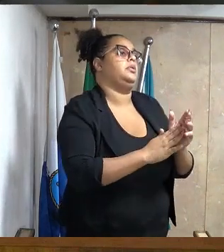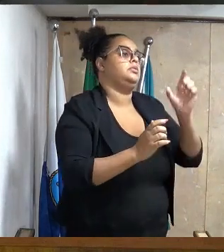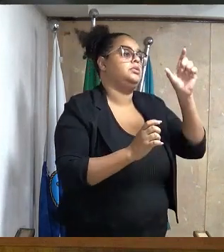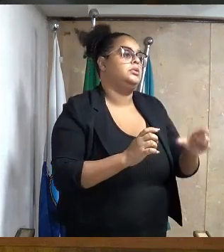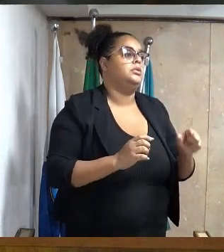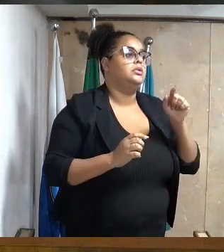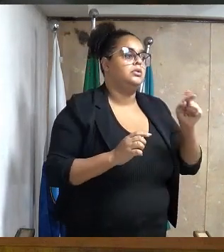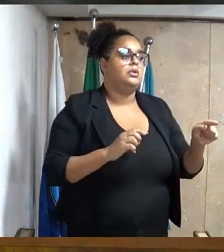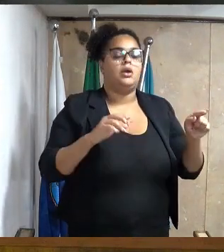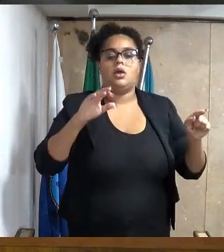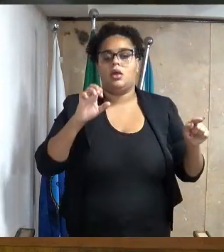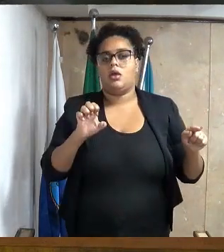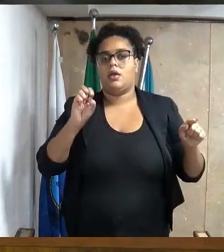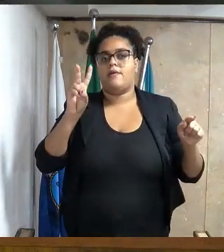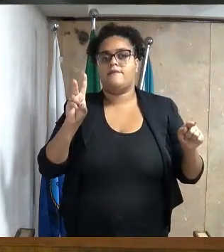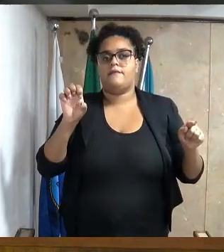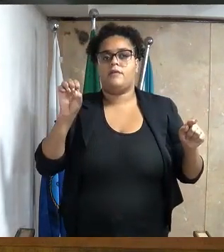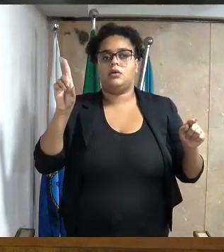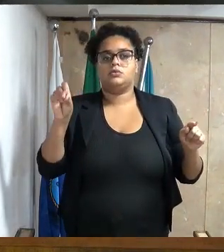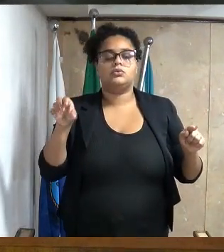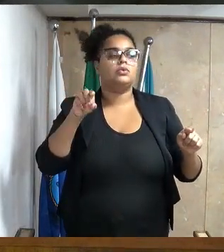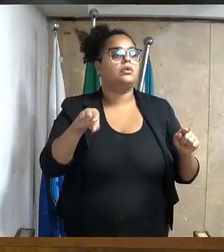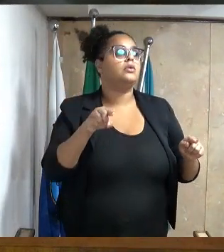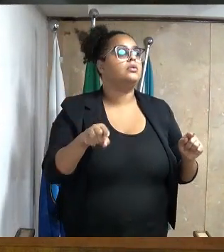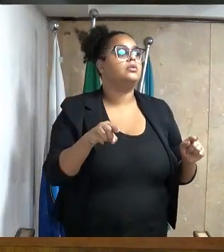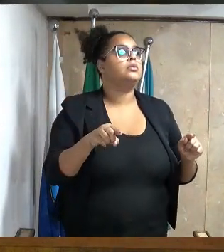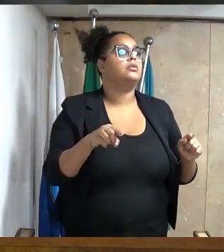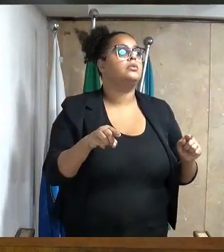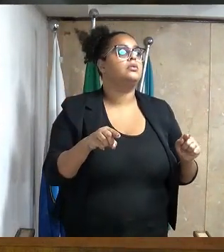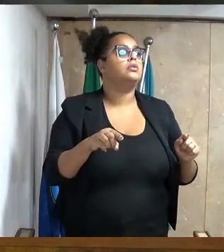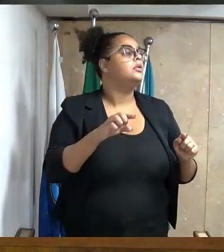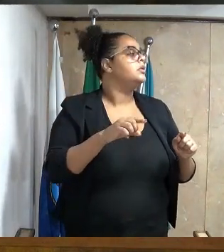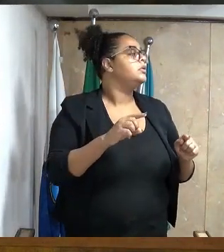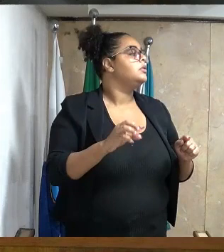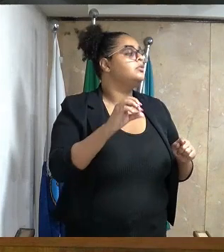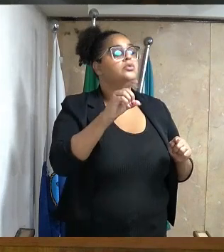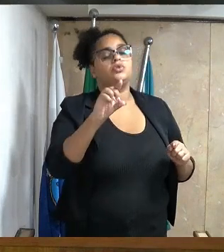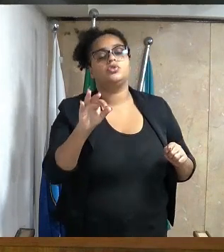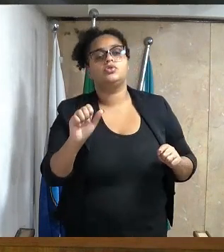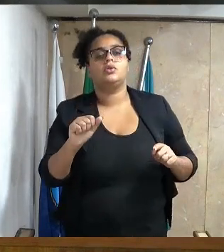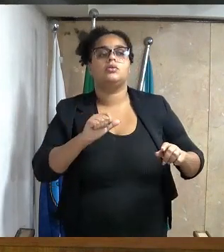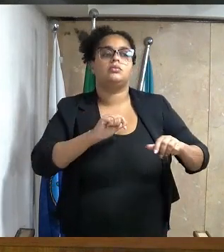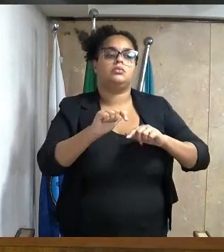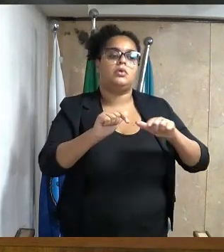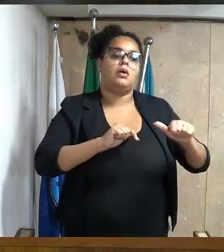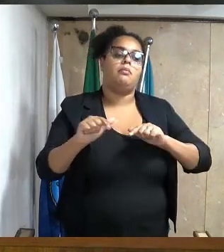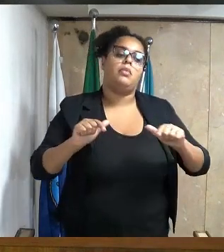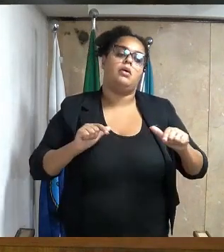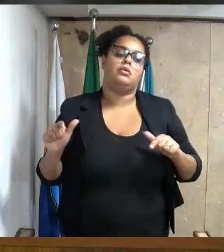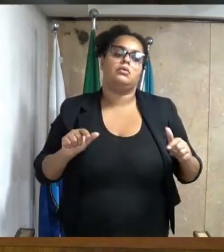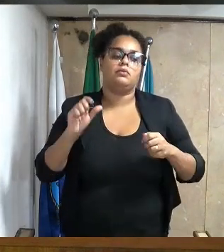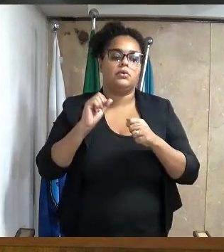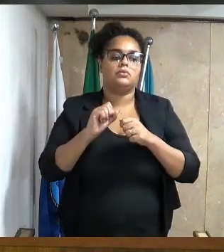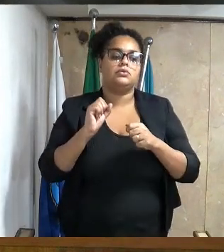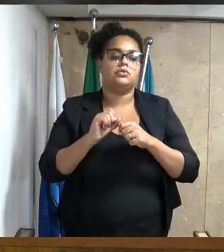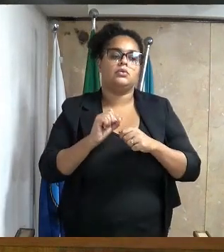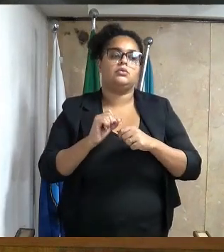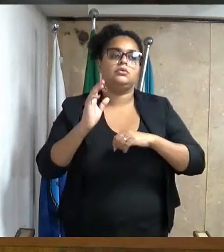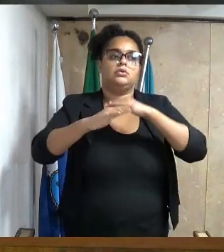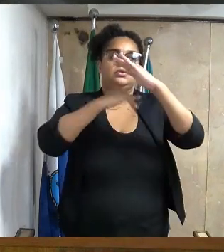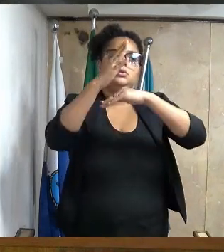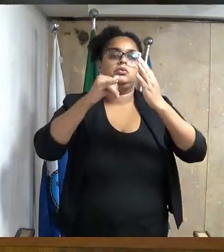moção de aplausos, justíssimo senhor Evandro Bento Paes, comerciante em celebração e presidivo trabalho que vem